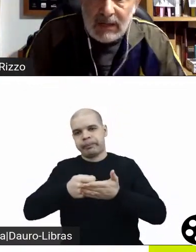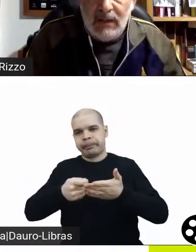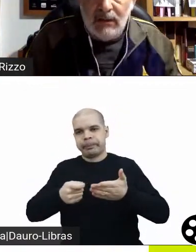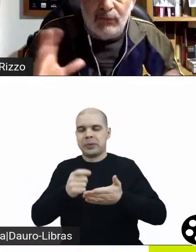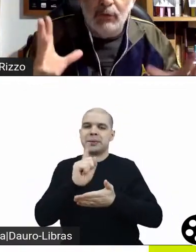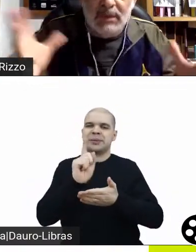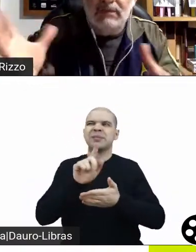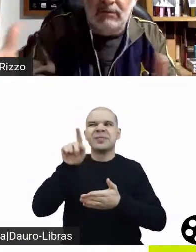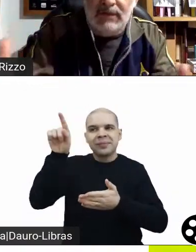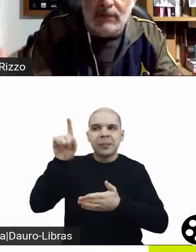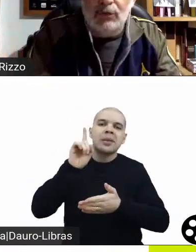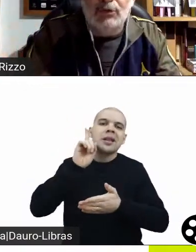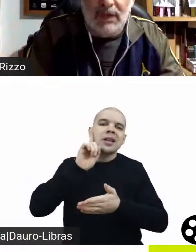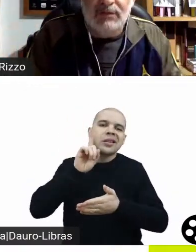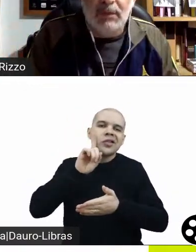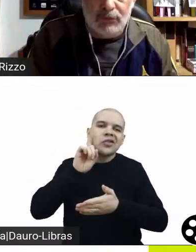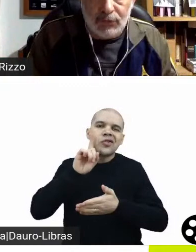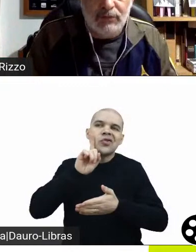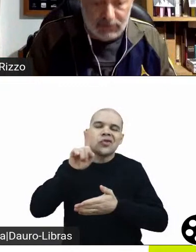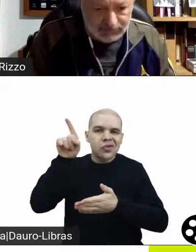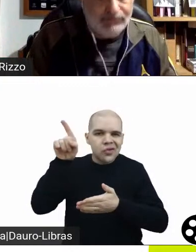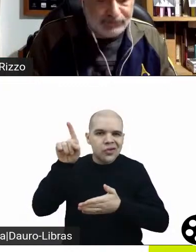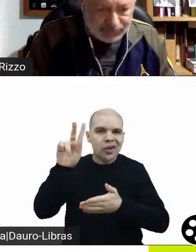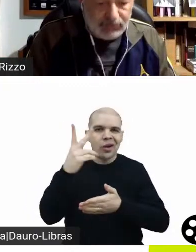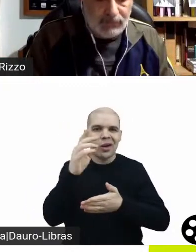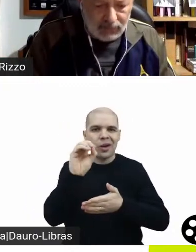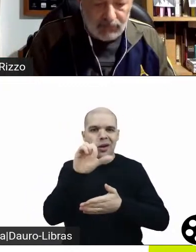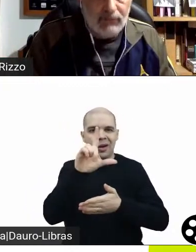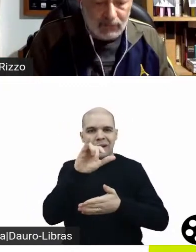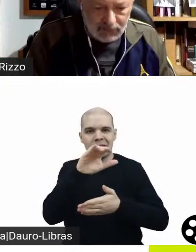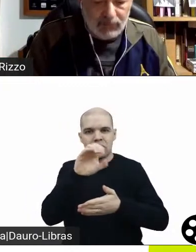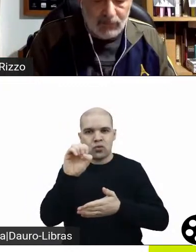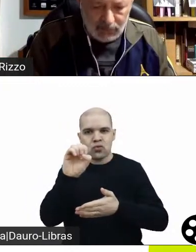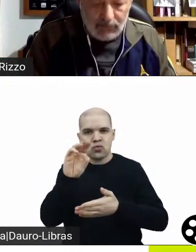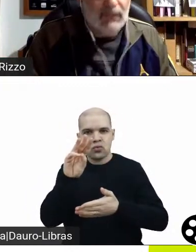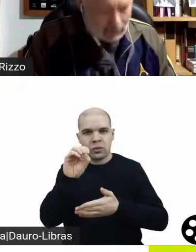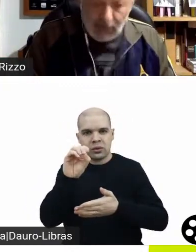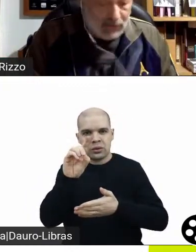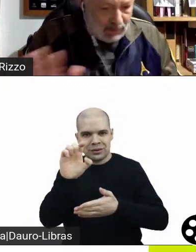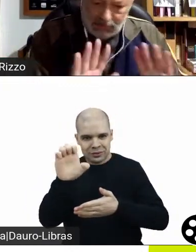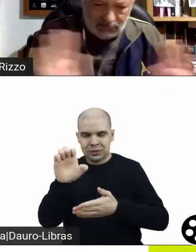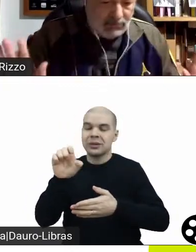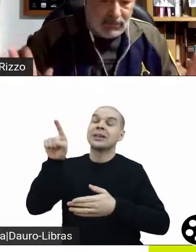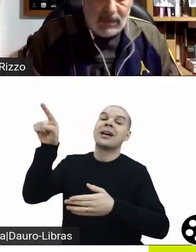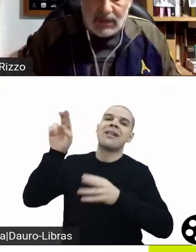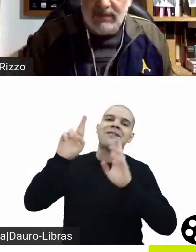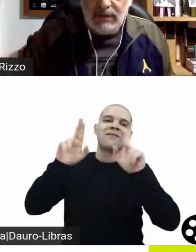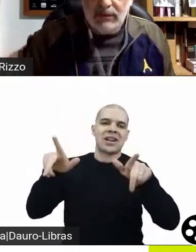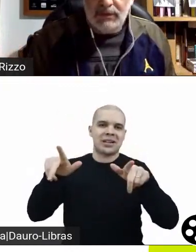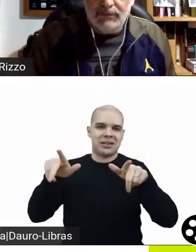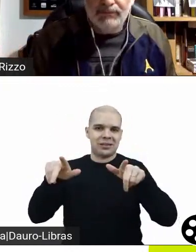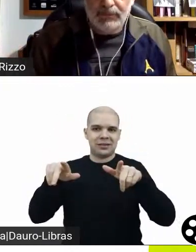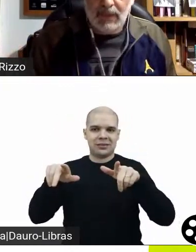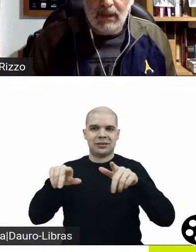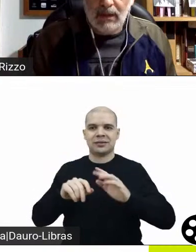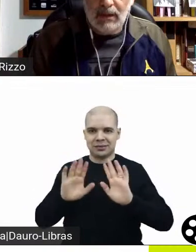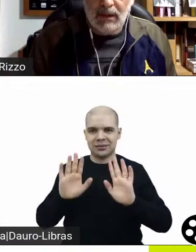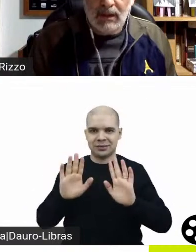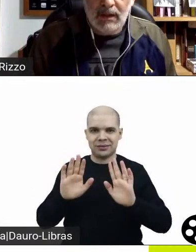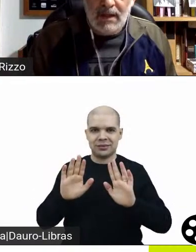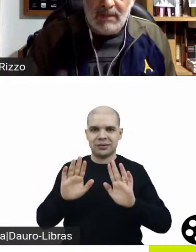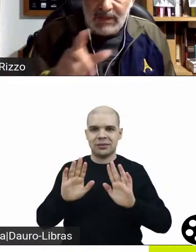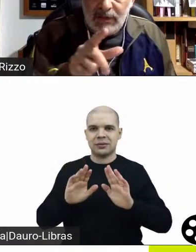bem assimilada. Diferente do casamento de Muriel que ele assina um roteiro que é uma história baseada numa experiência própria.